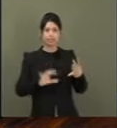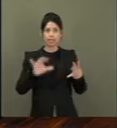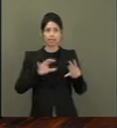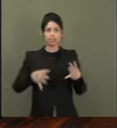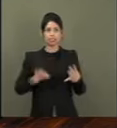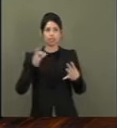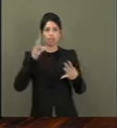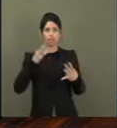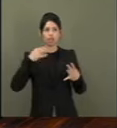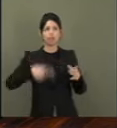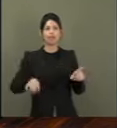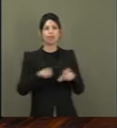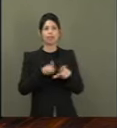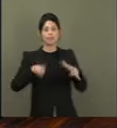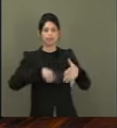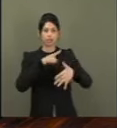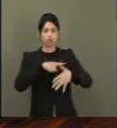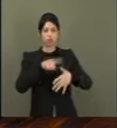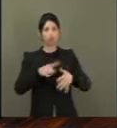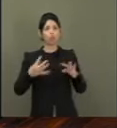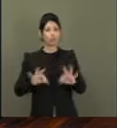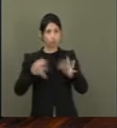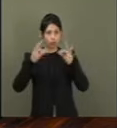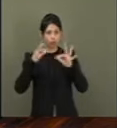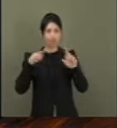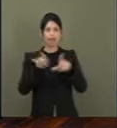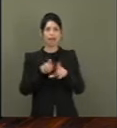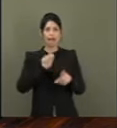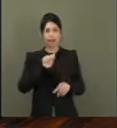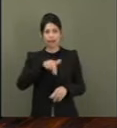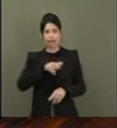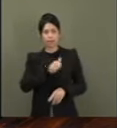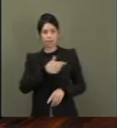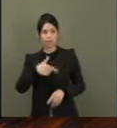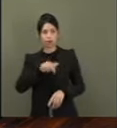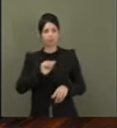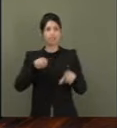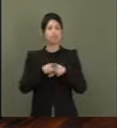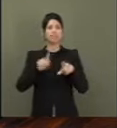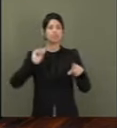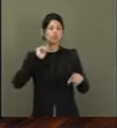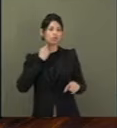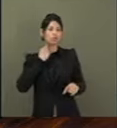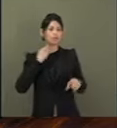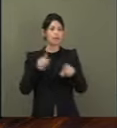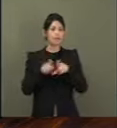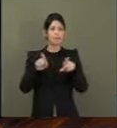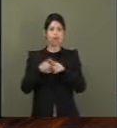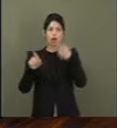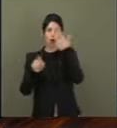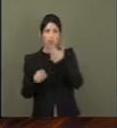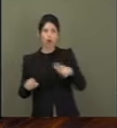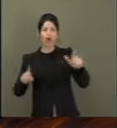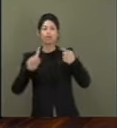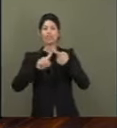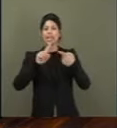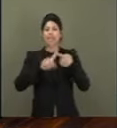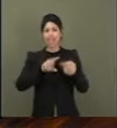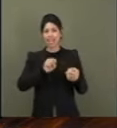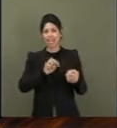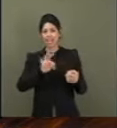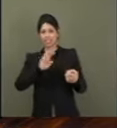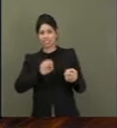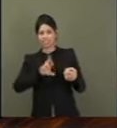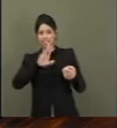Daniela Carneiro, turismo. Ana Moser, esporte. Esther Decker, gestão e inovação. Ministro